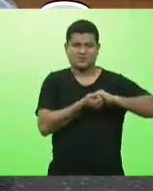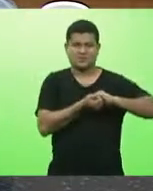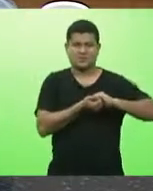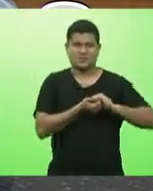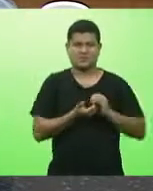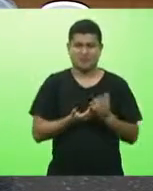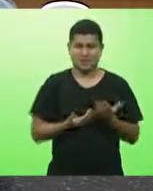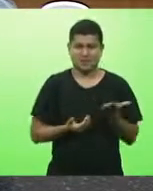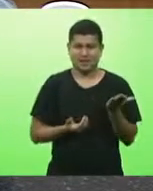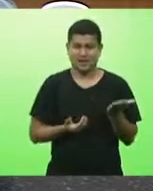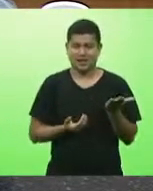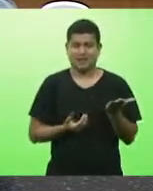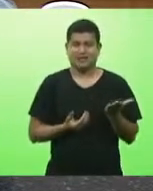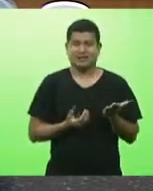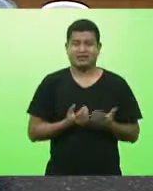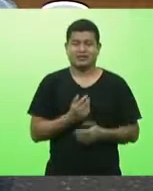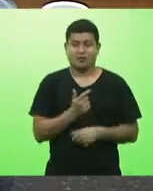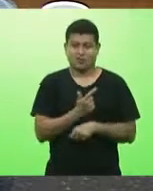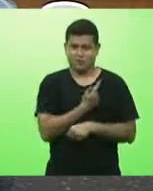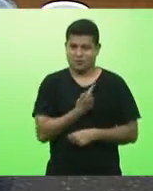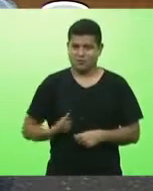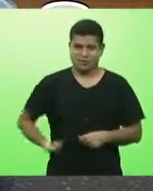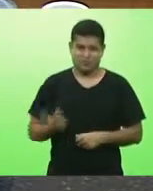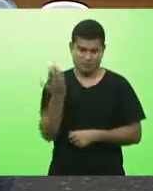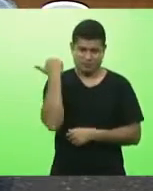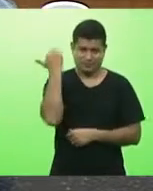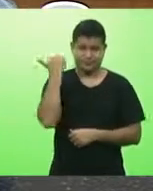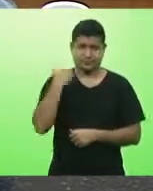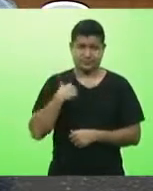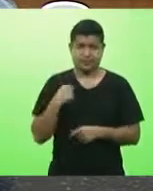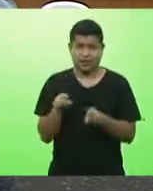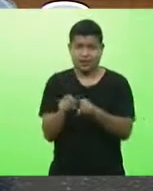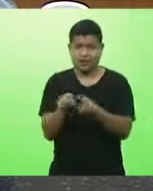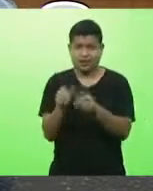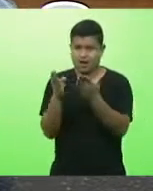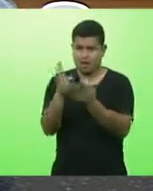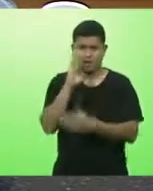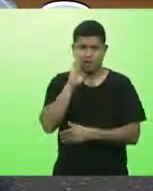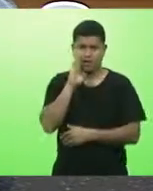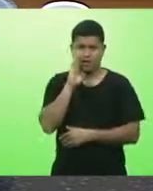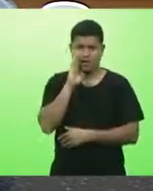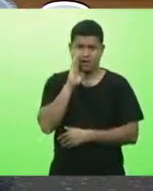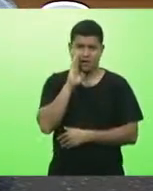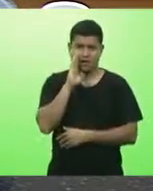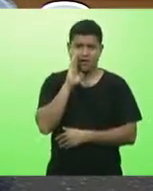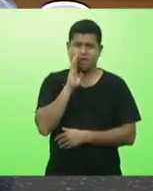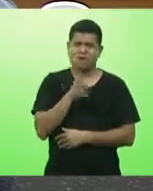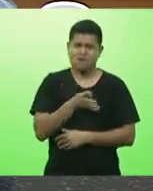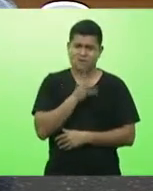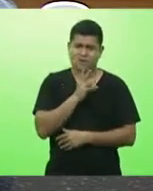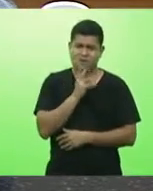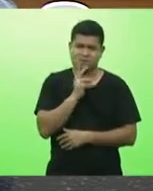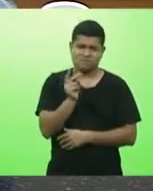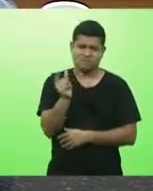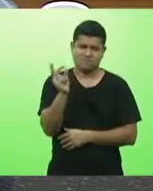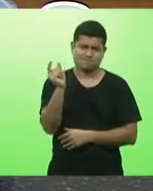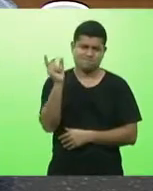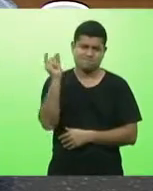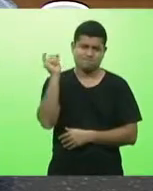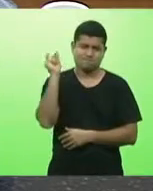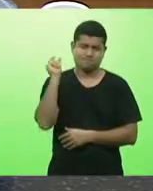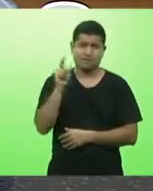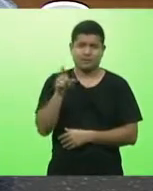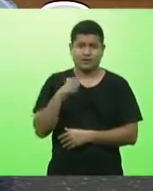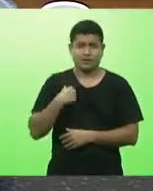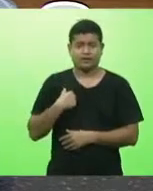Berlanda que conheceu também teve